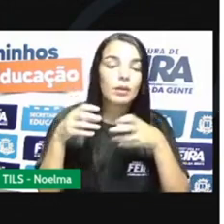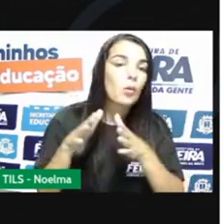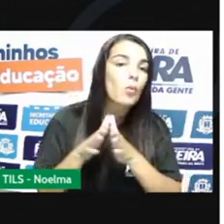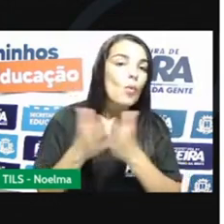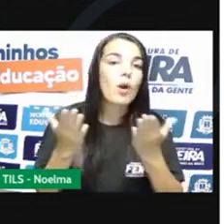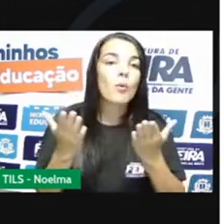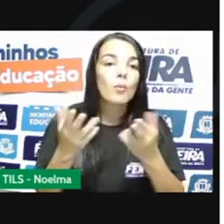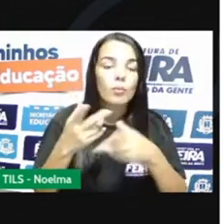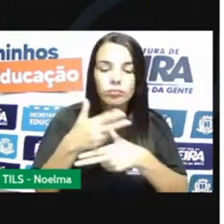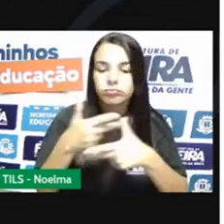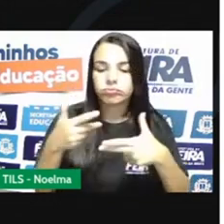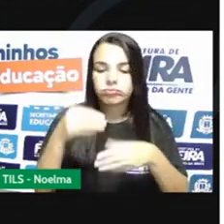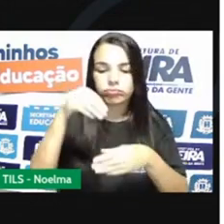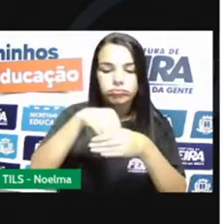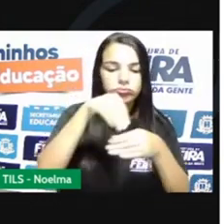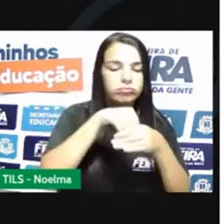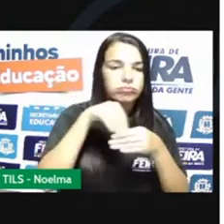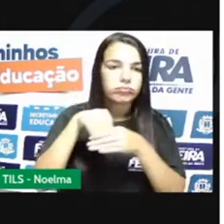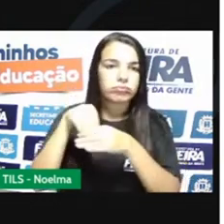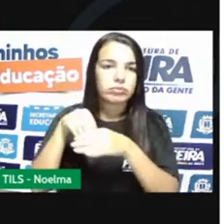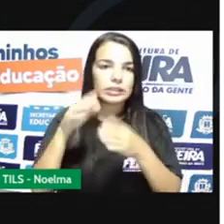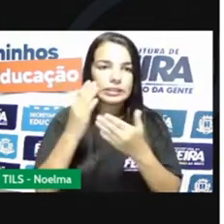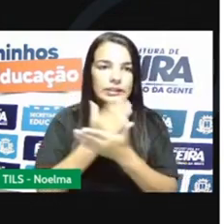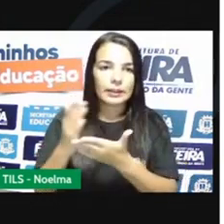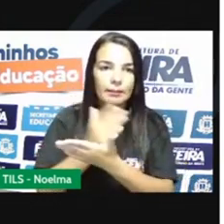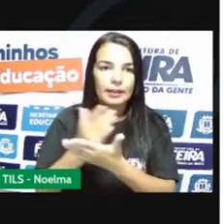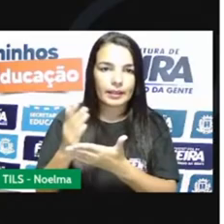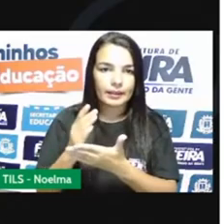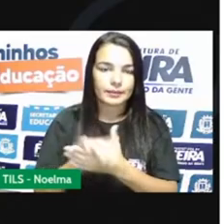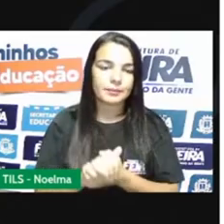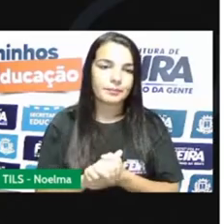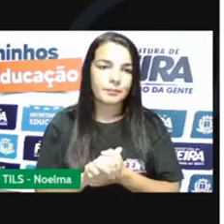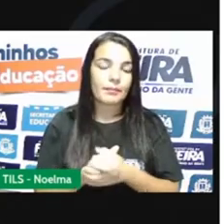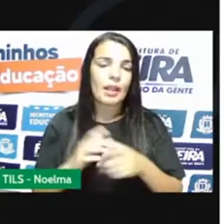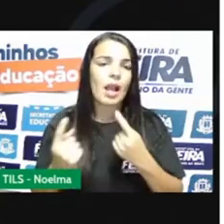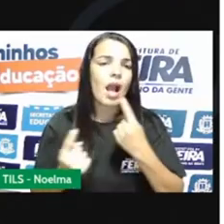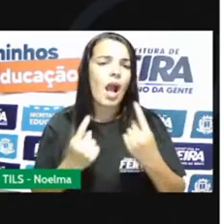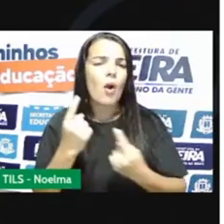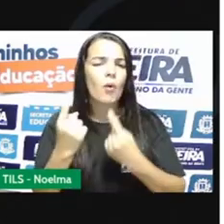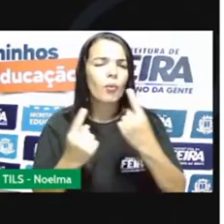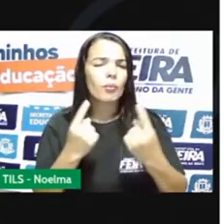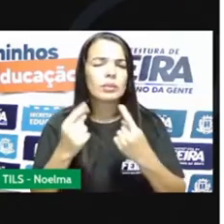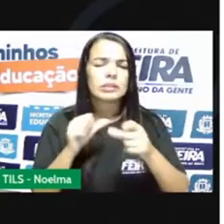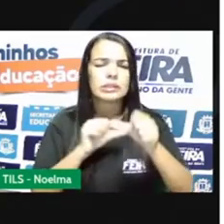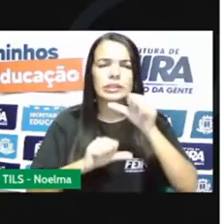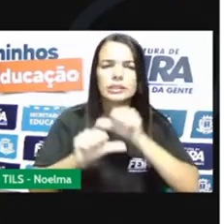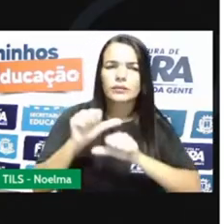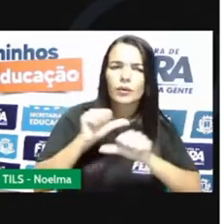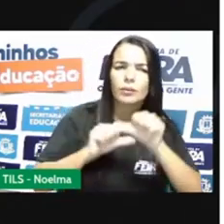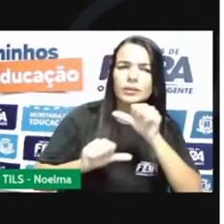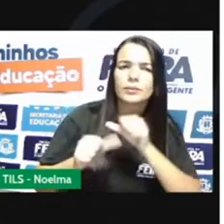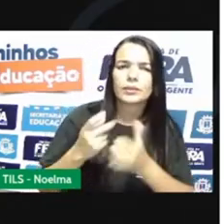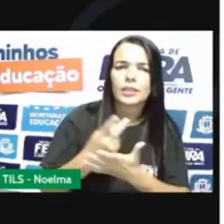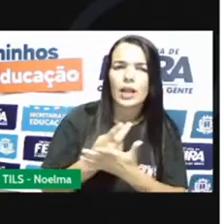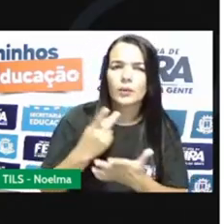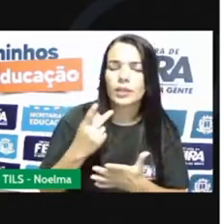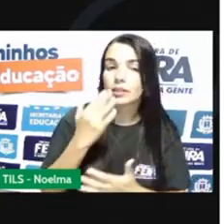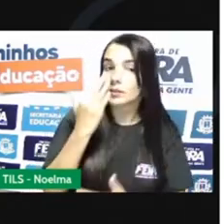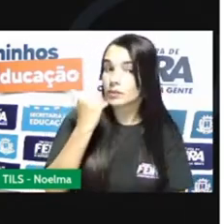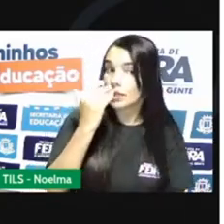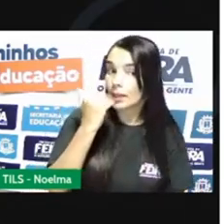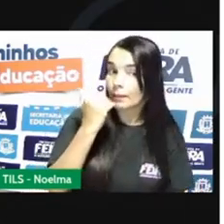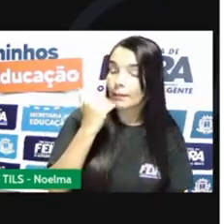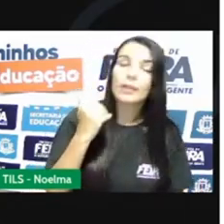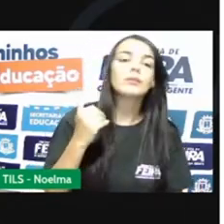fazer determinada substância. Algumas dessas transformações que acontecem com os alimentos,